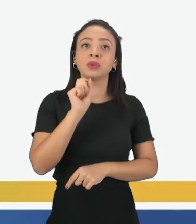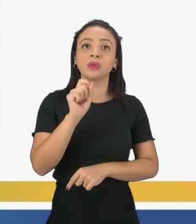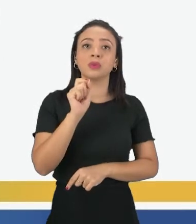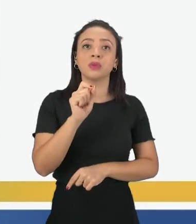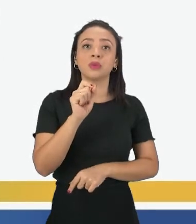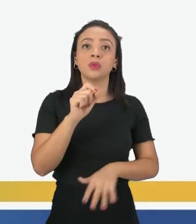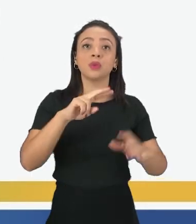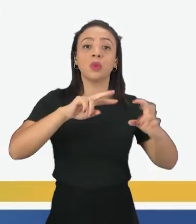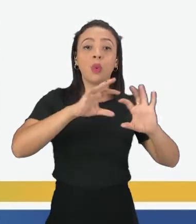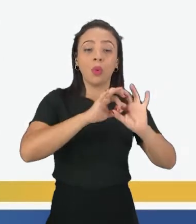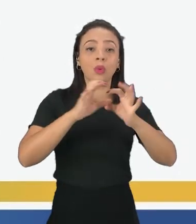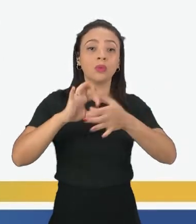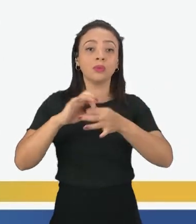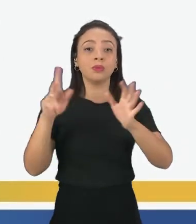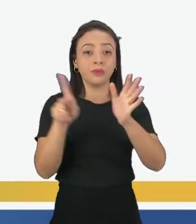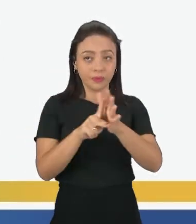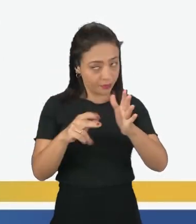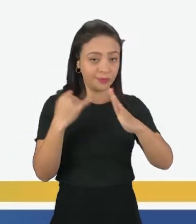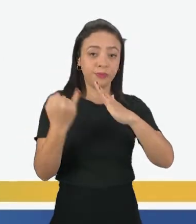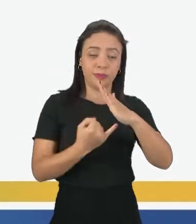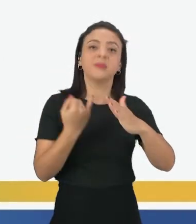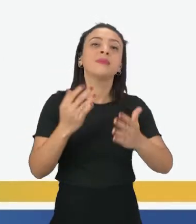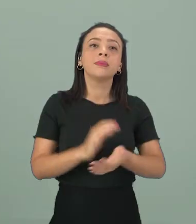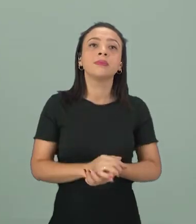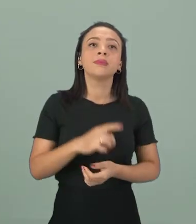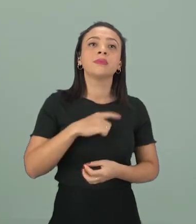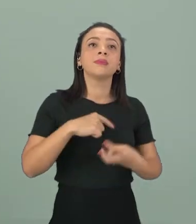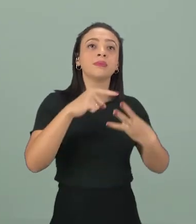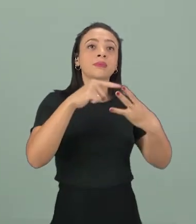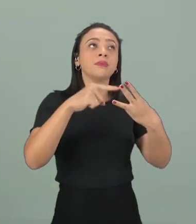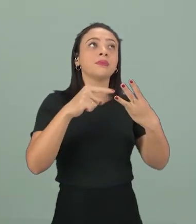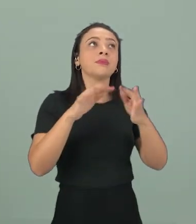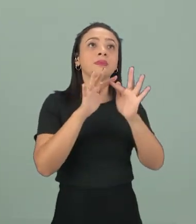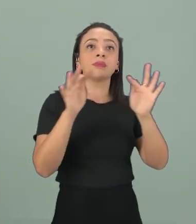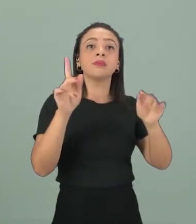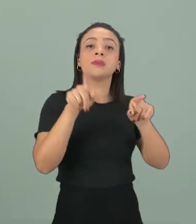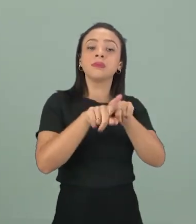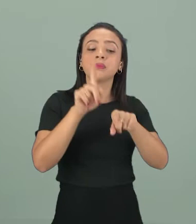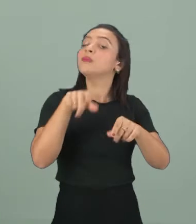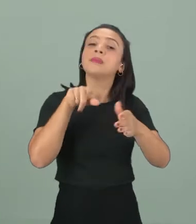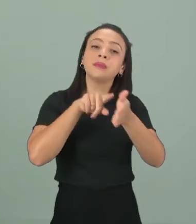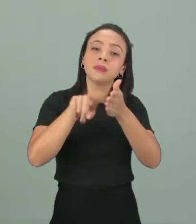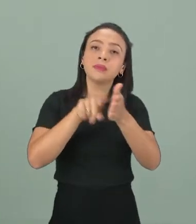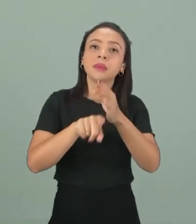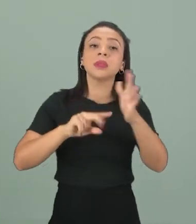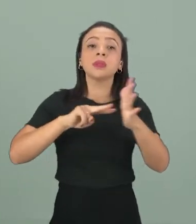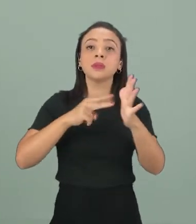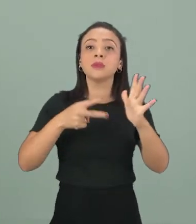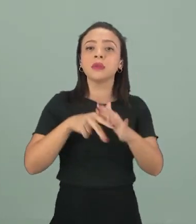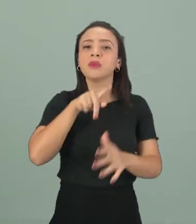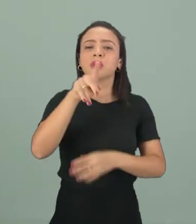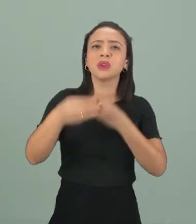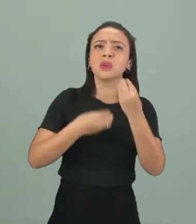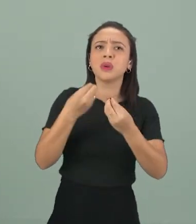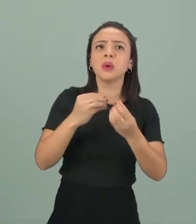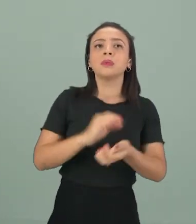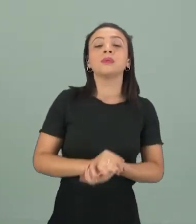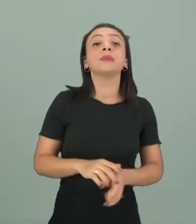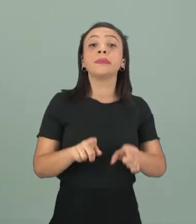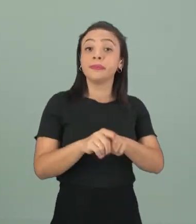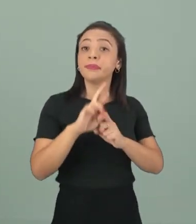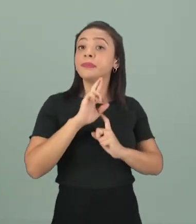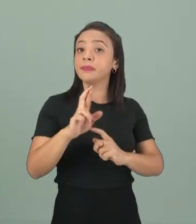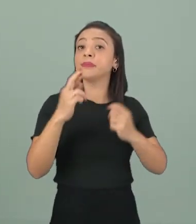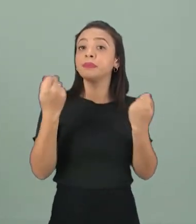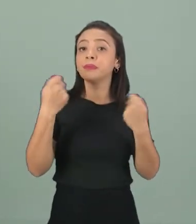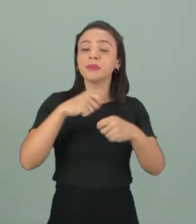contexto informal, tá? Então as três frases, as três perguntas significam como você está. E para responder, eu também